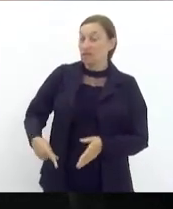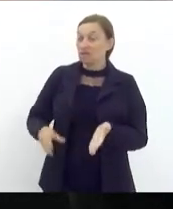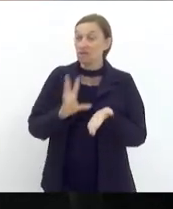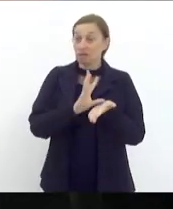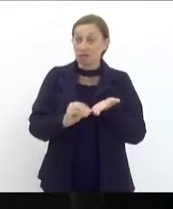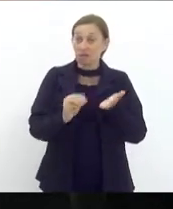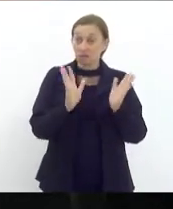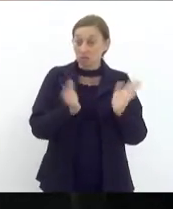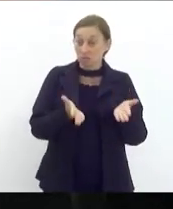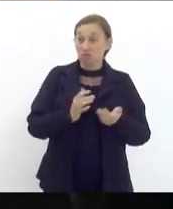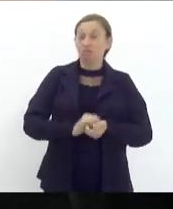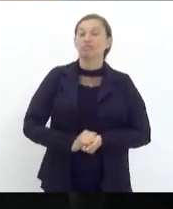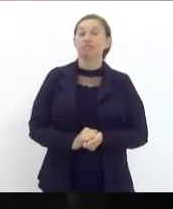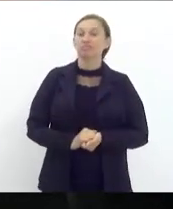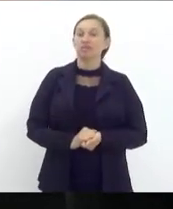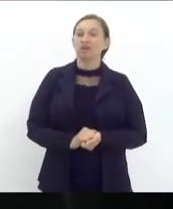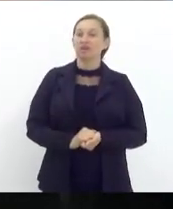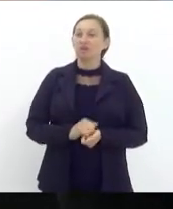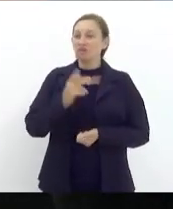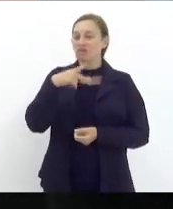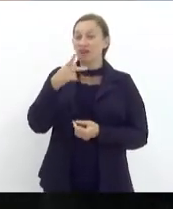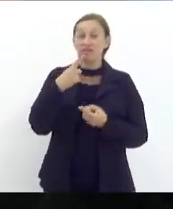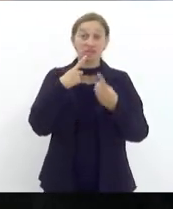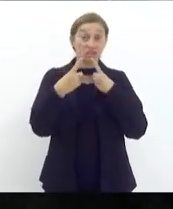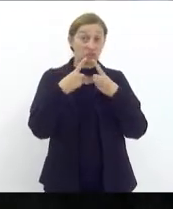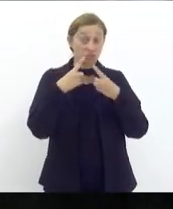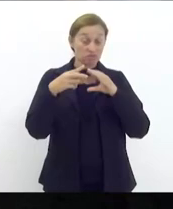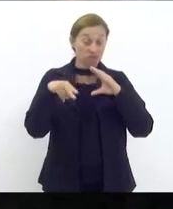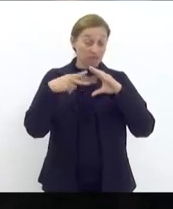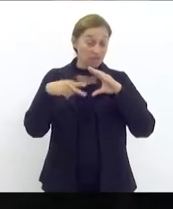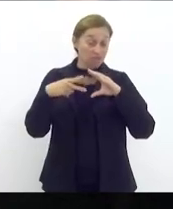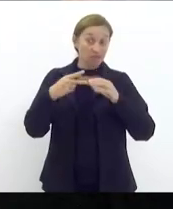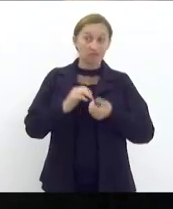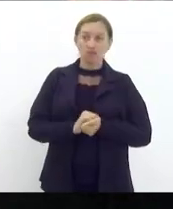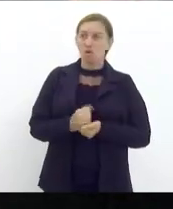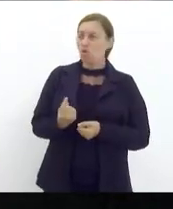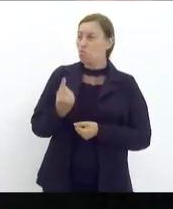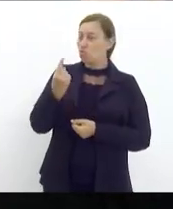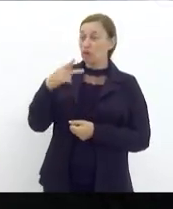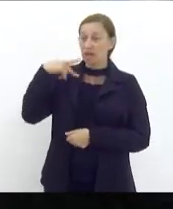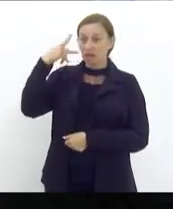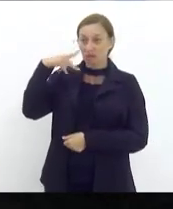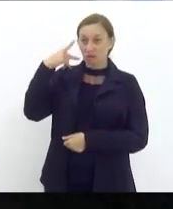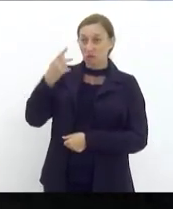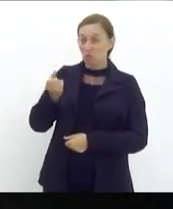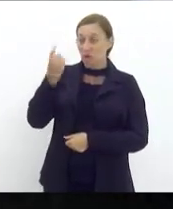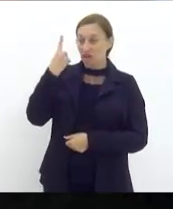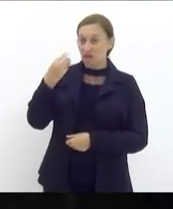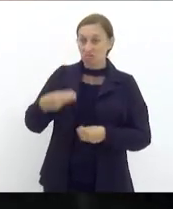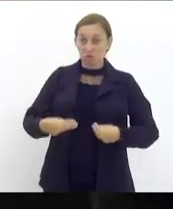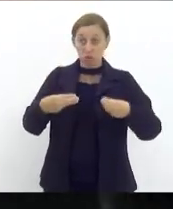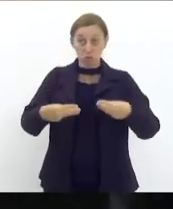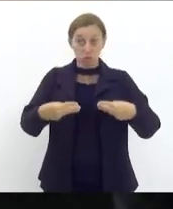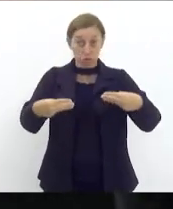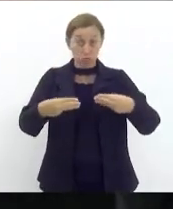é que quando eu fazia essa discussão na câmara um vereador ex-ministro